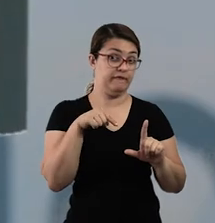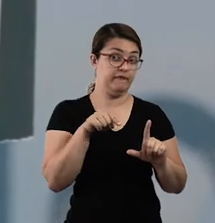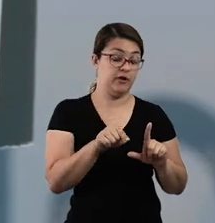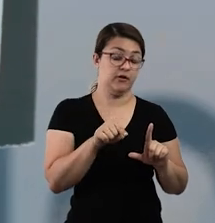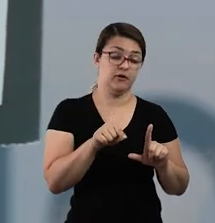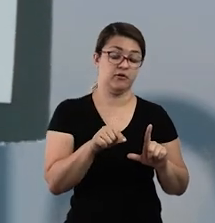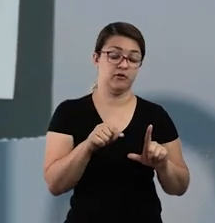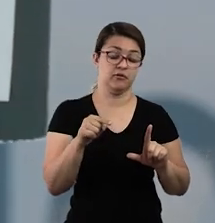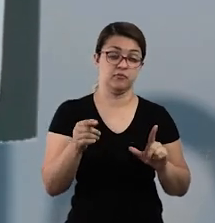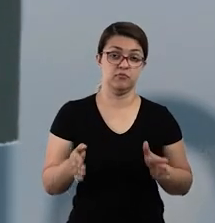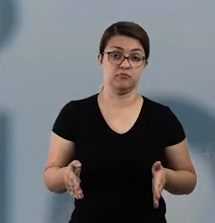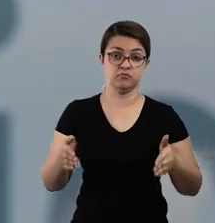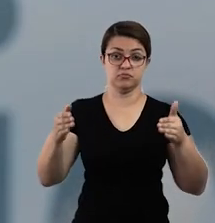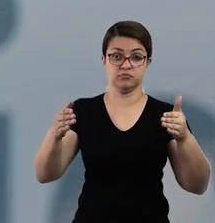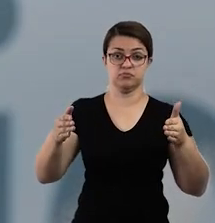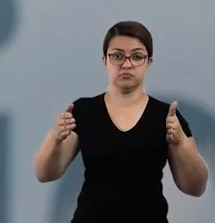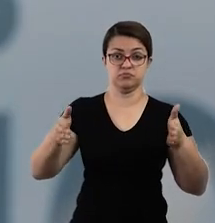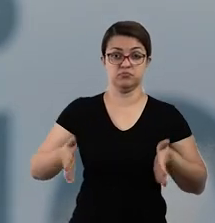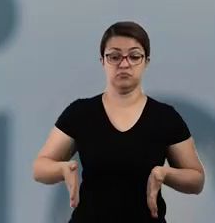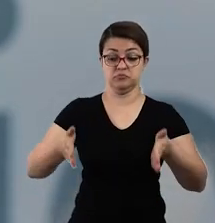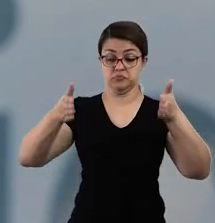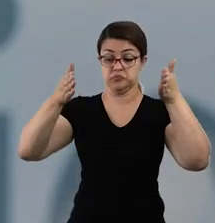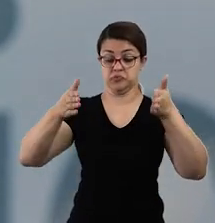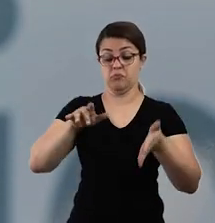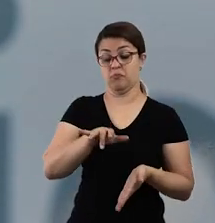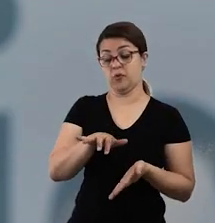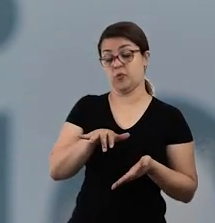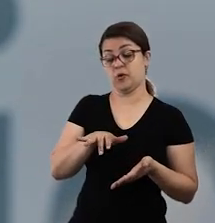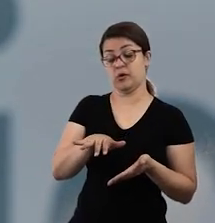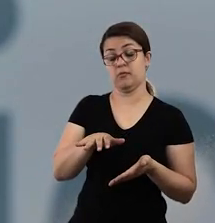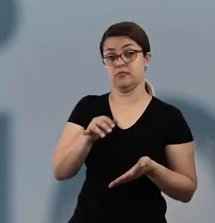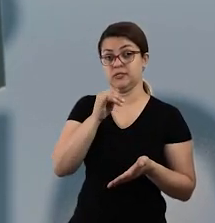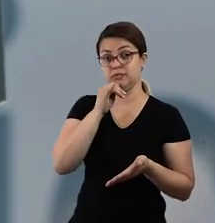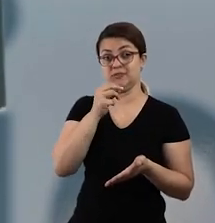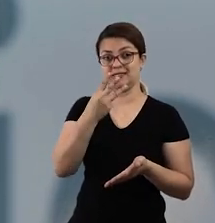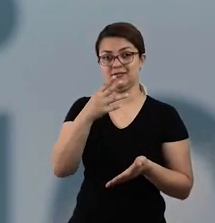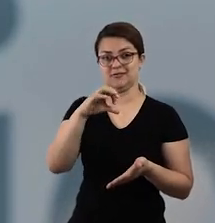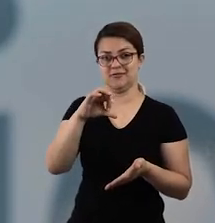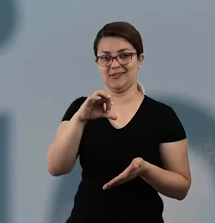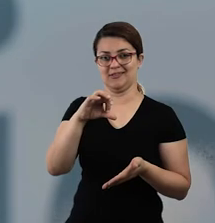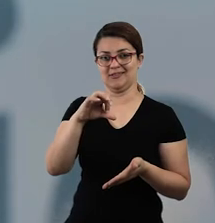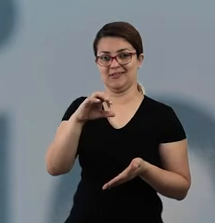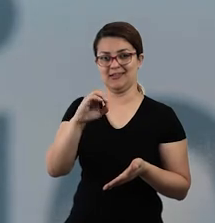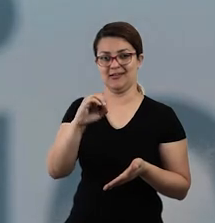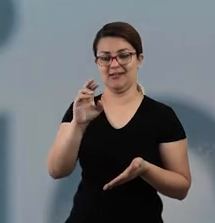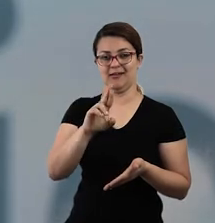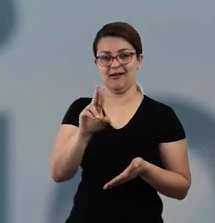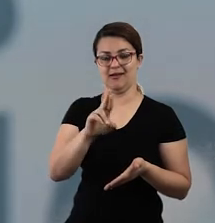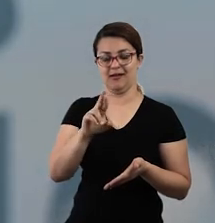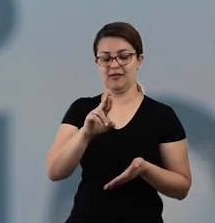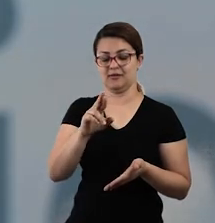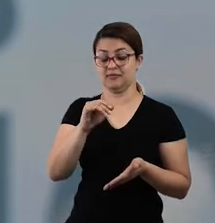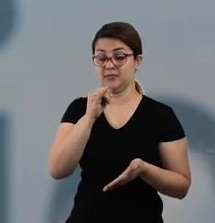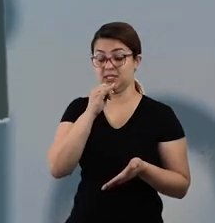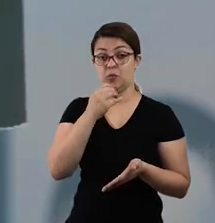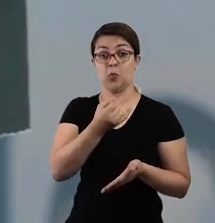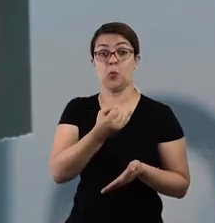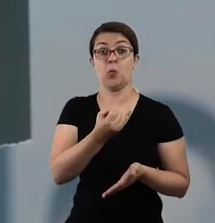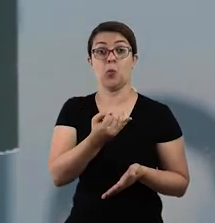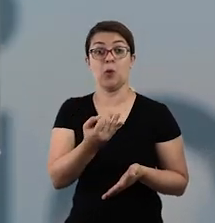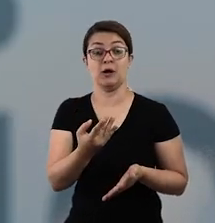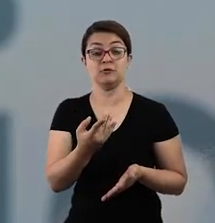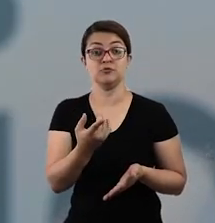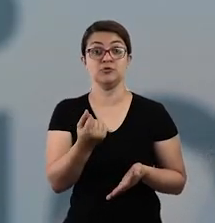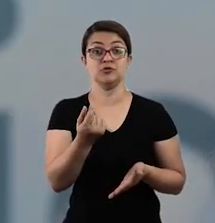eletrônico e sacar um dinheirinho, né? Então eu estou sacando o valor de 390 reais. Quantas notas dessas aqui tem que